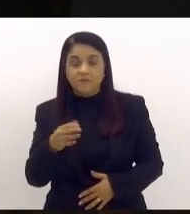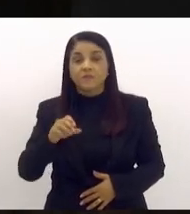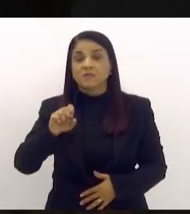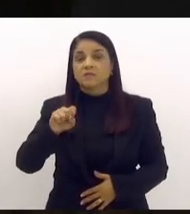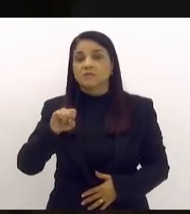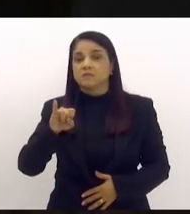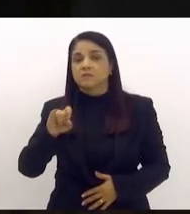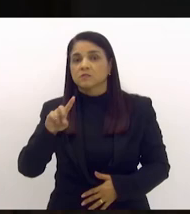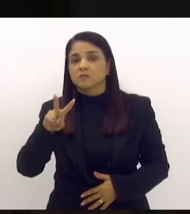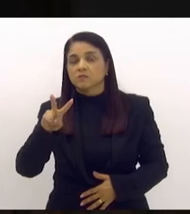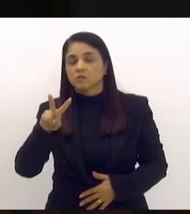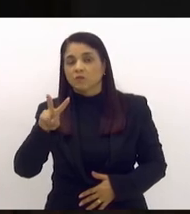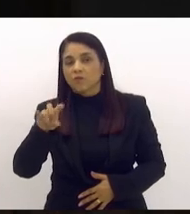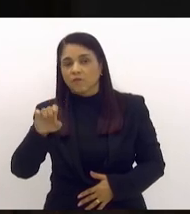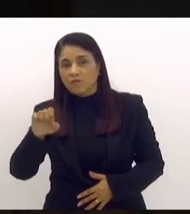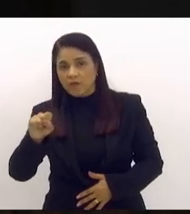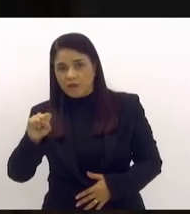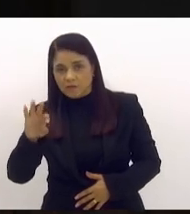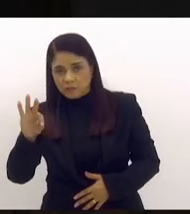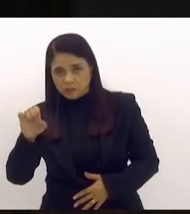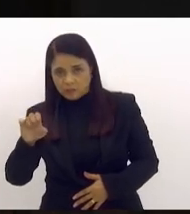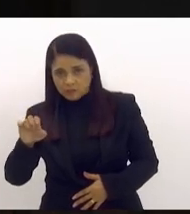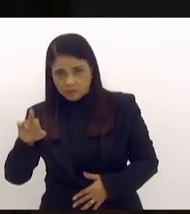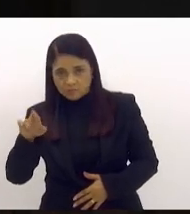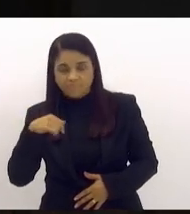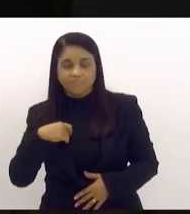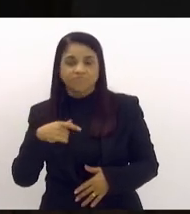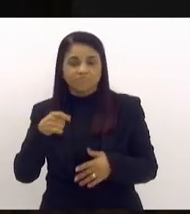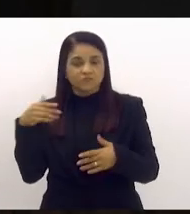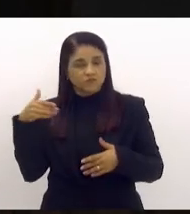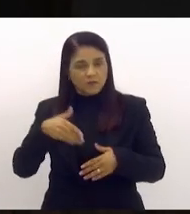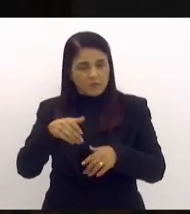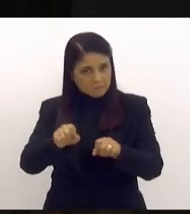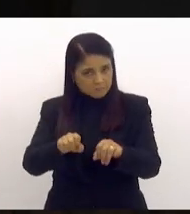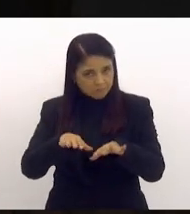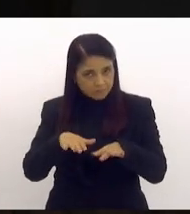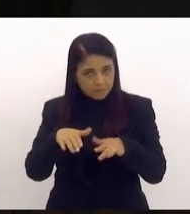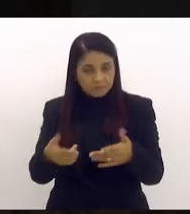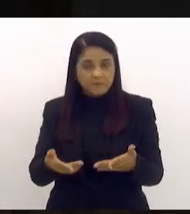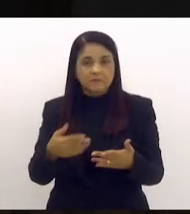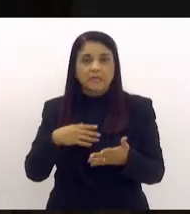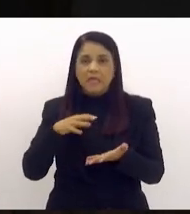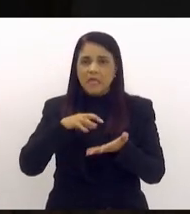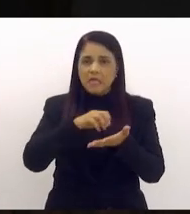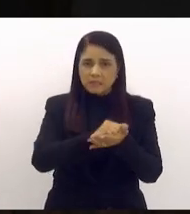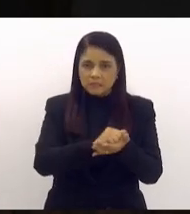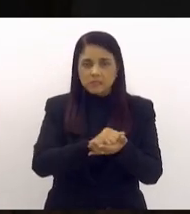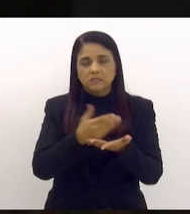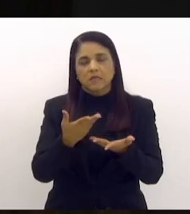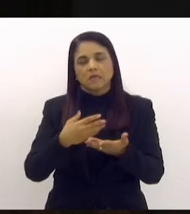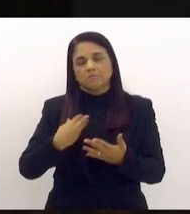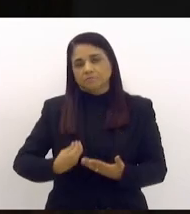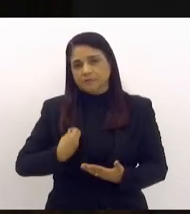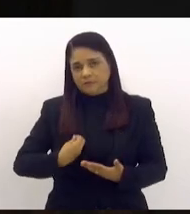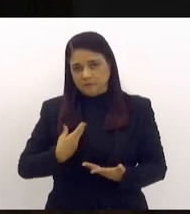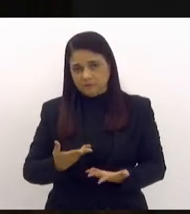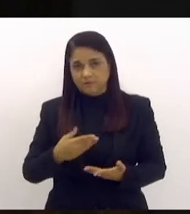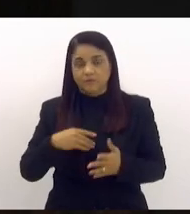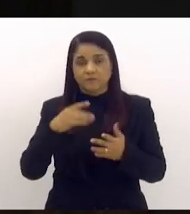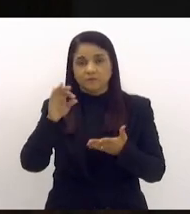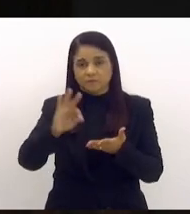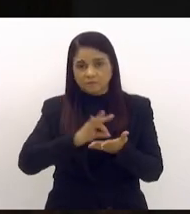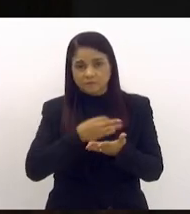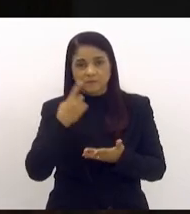estiveram aqui no Parlamento e já se ausentaram, mas registrar aqui a presença deles. Próximo orador,